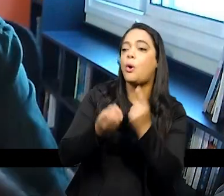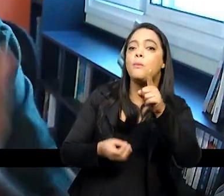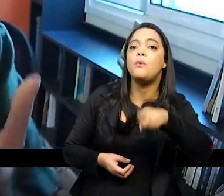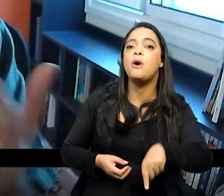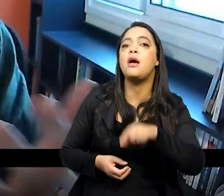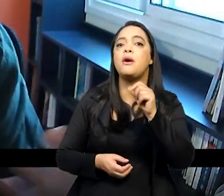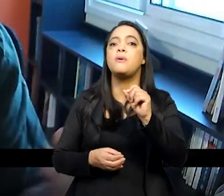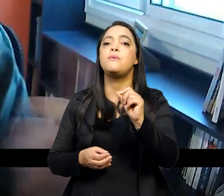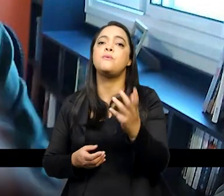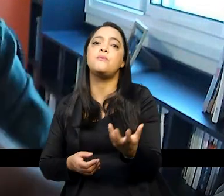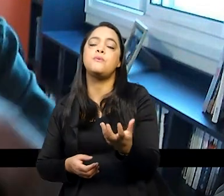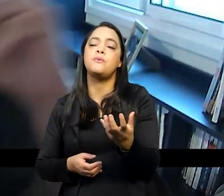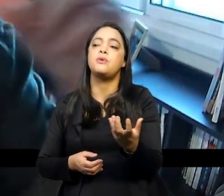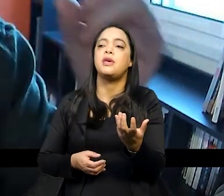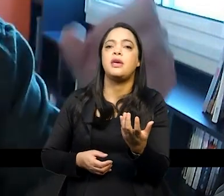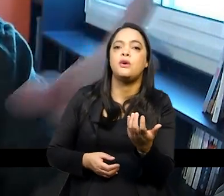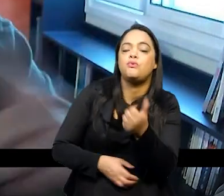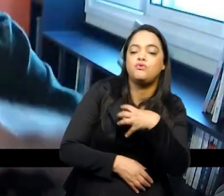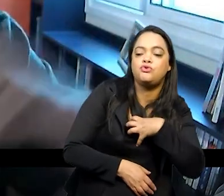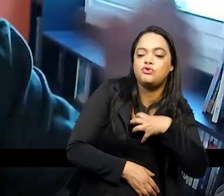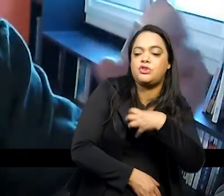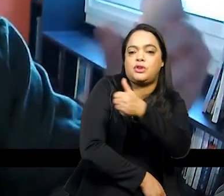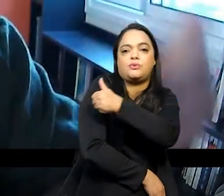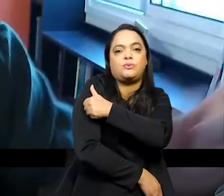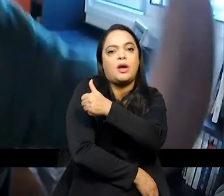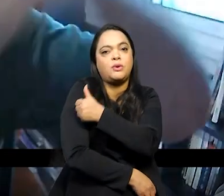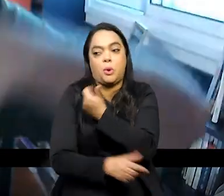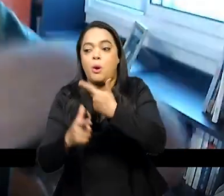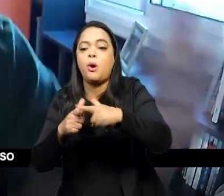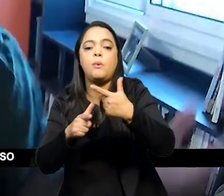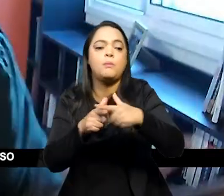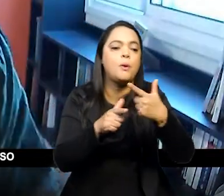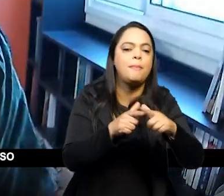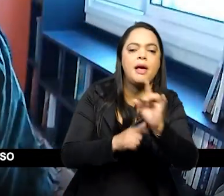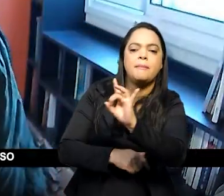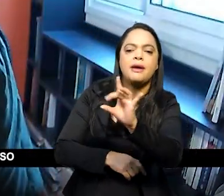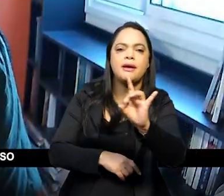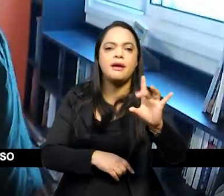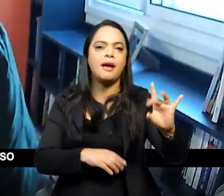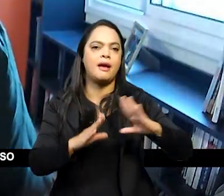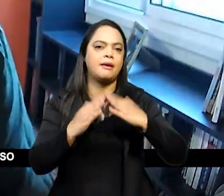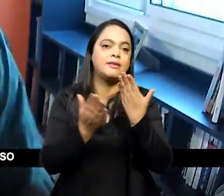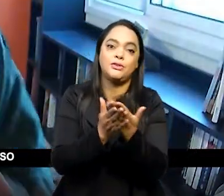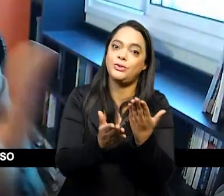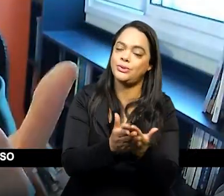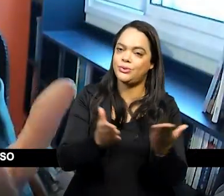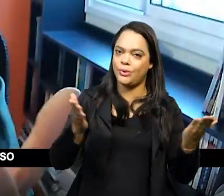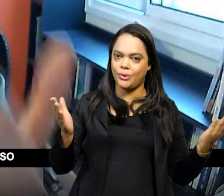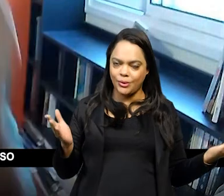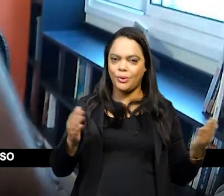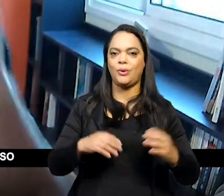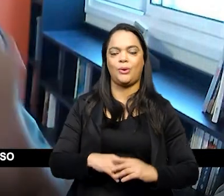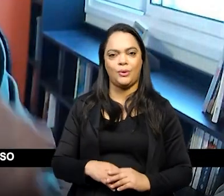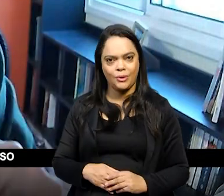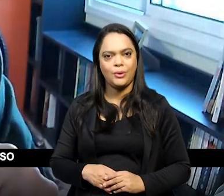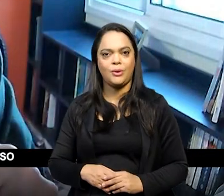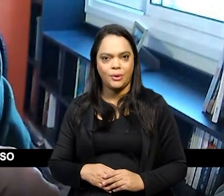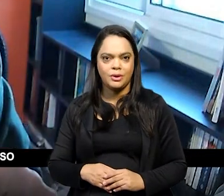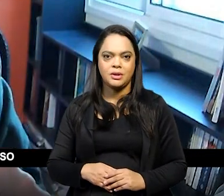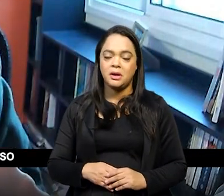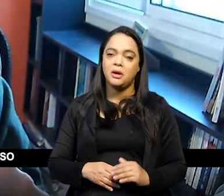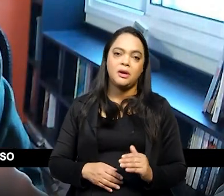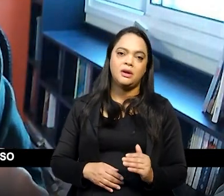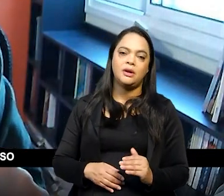dos alunos com os problemas que rodeiam a escola e que influenciam a escola e isso não é a produção do conhecimento